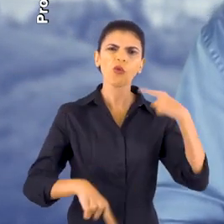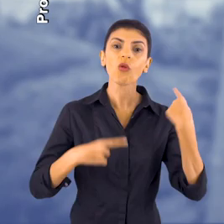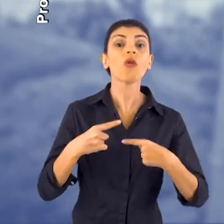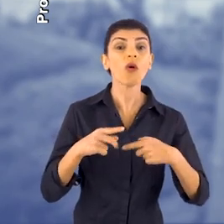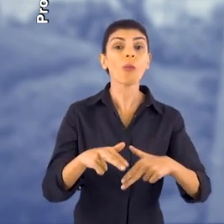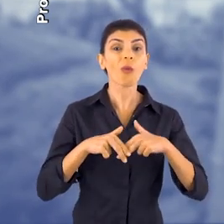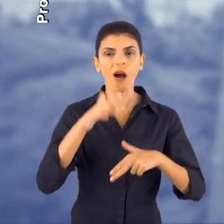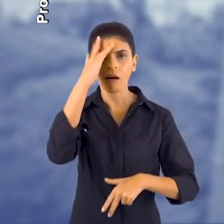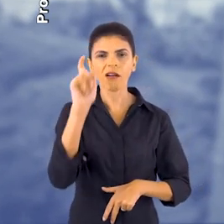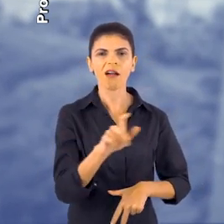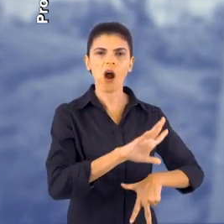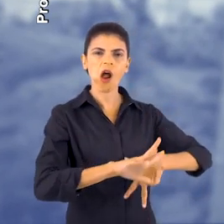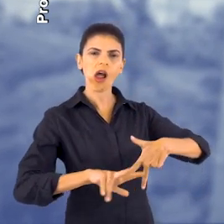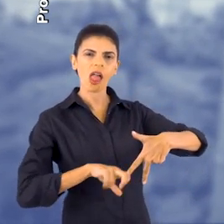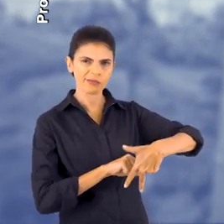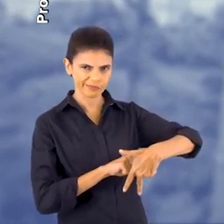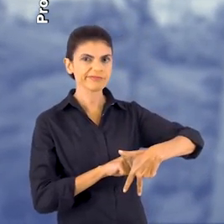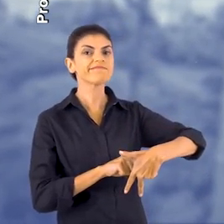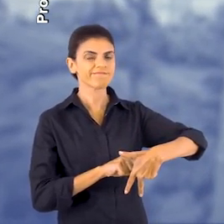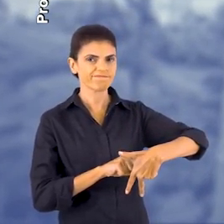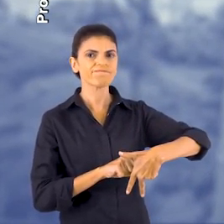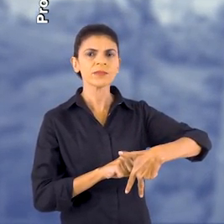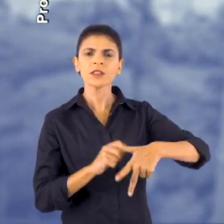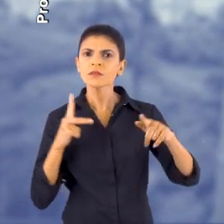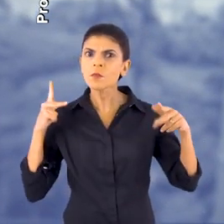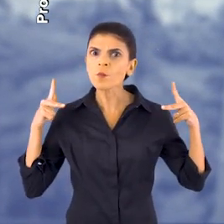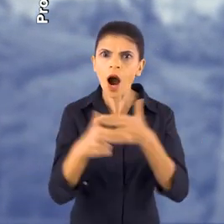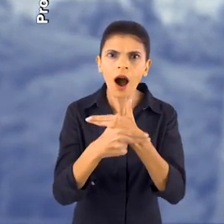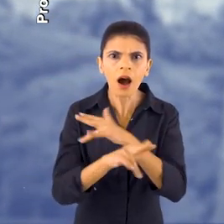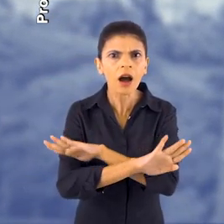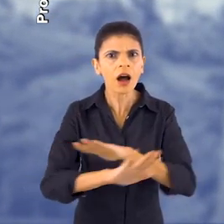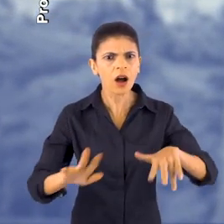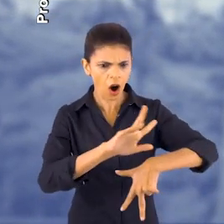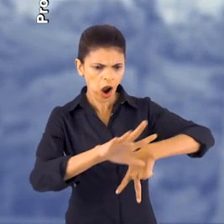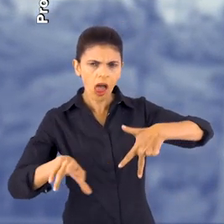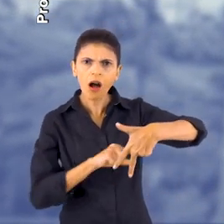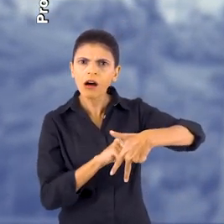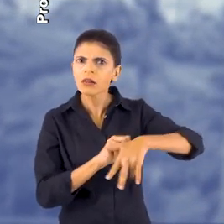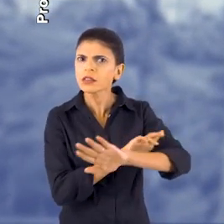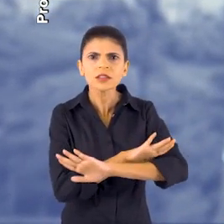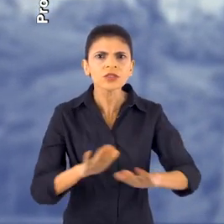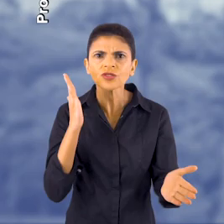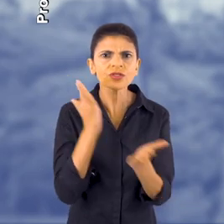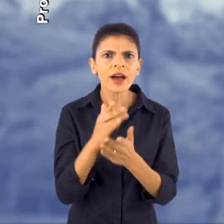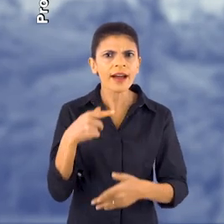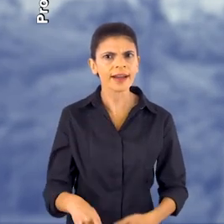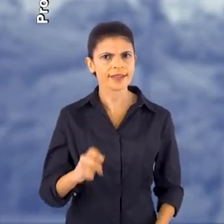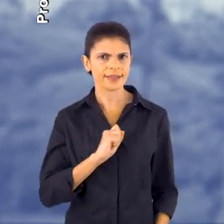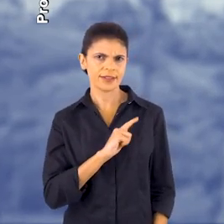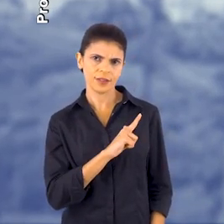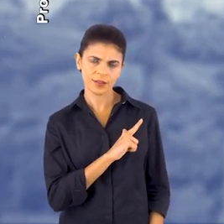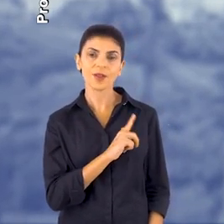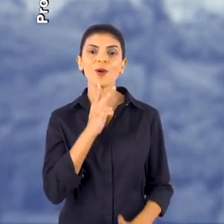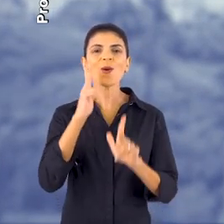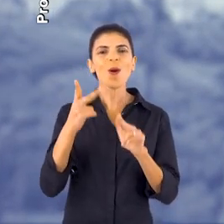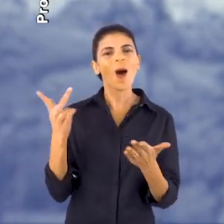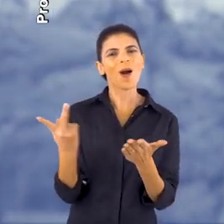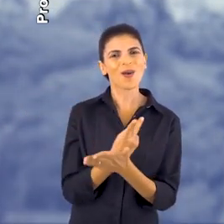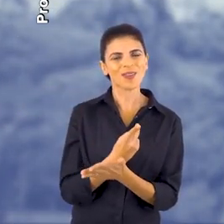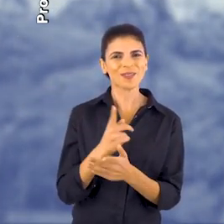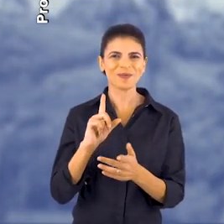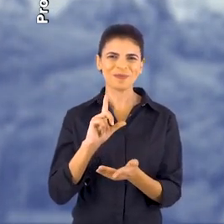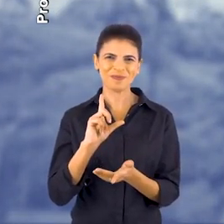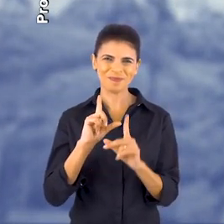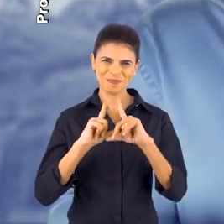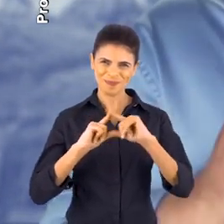política Por causa dos corruptos Temos que interromper esse ciclo de corrupção em nossa cidade Assim como fiz em